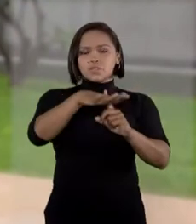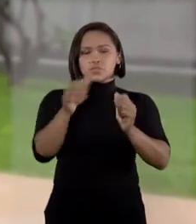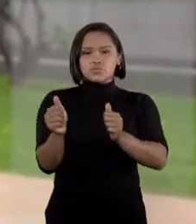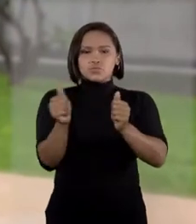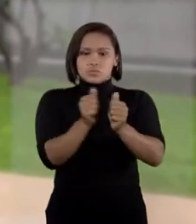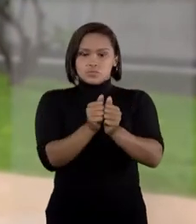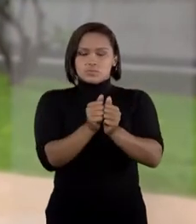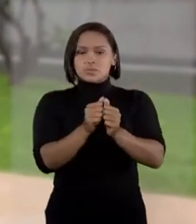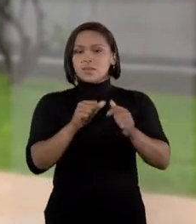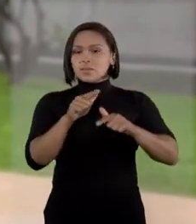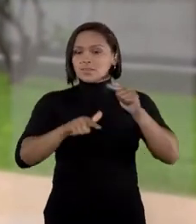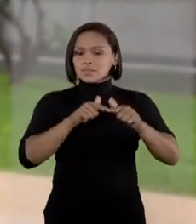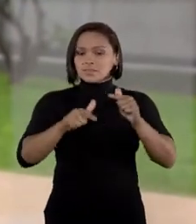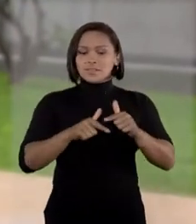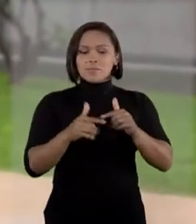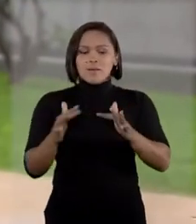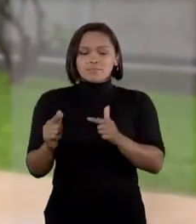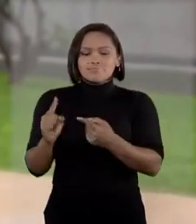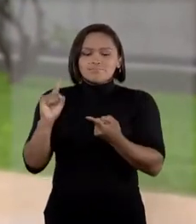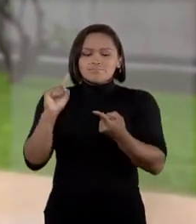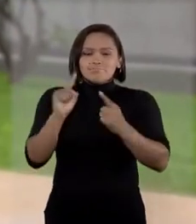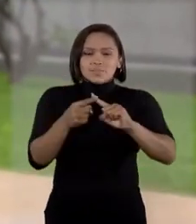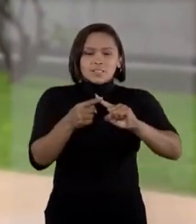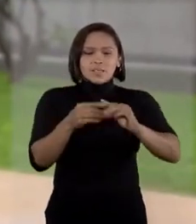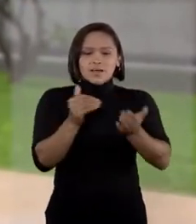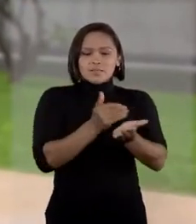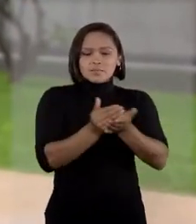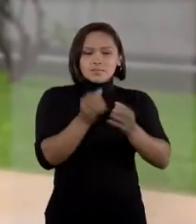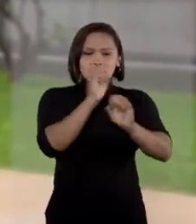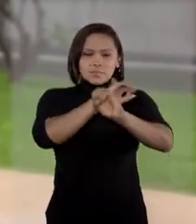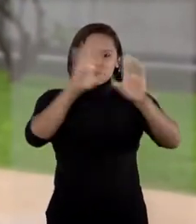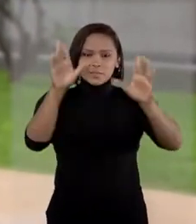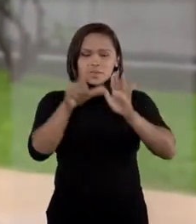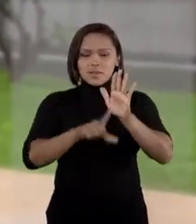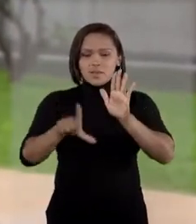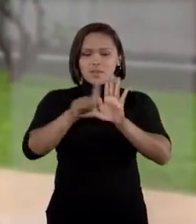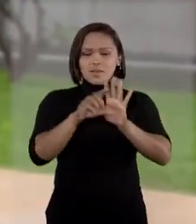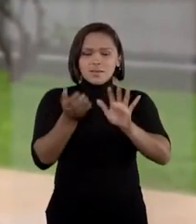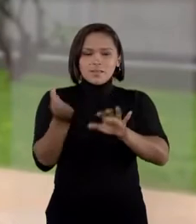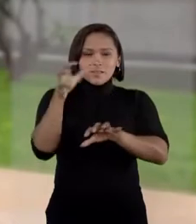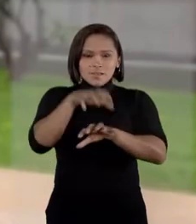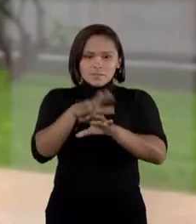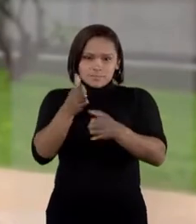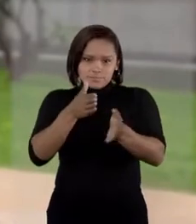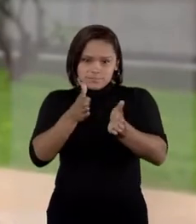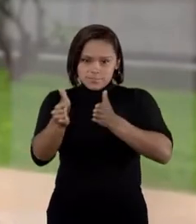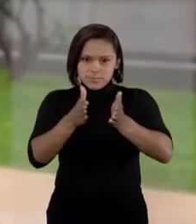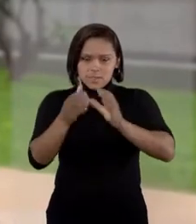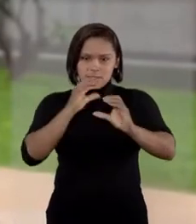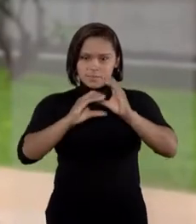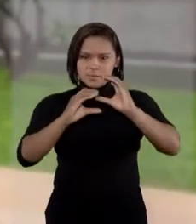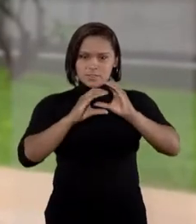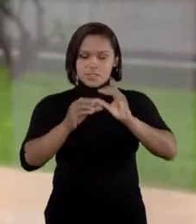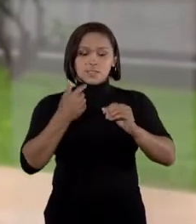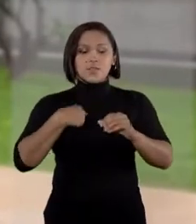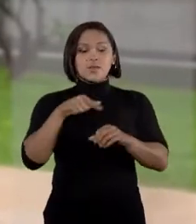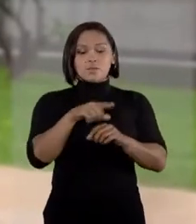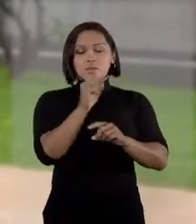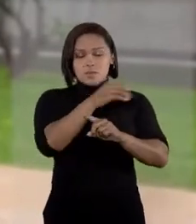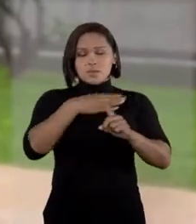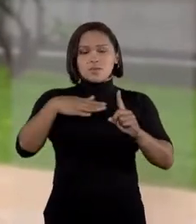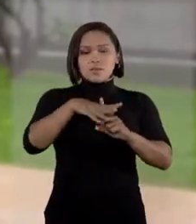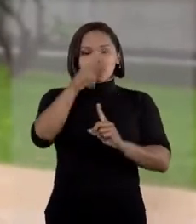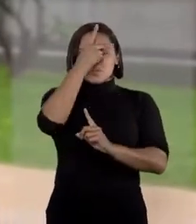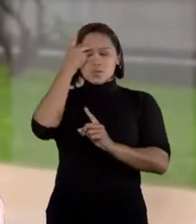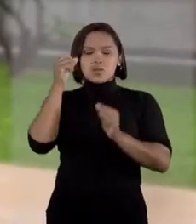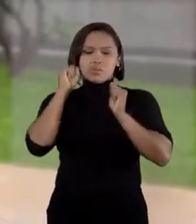Esse serviço está diretamente ligado ao princípio da transparência e à lei de acesso à informação e é por meio dele que o cidadão pode